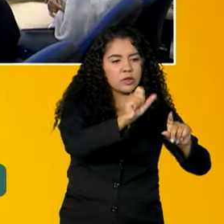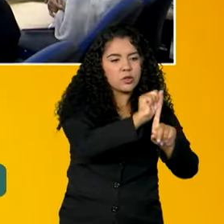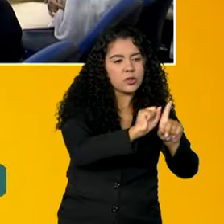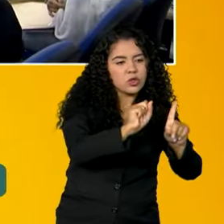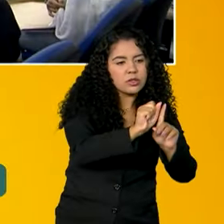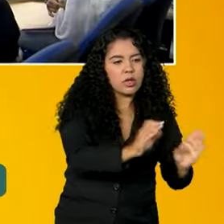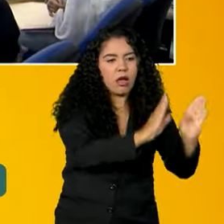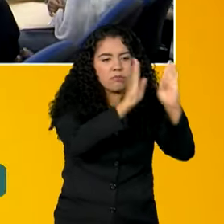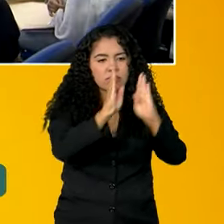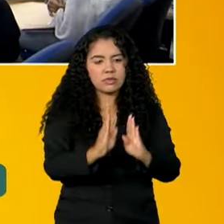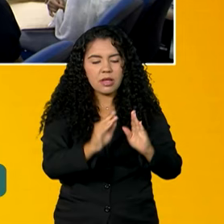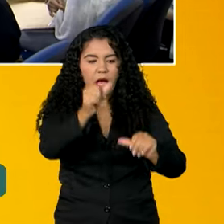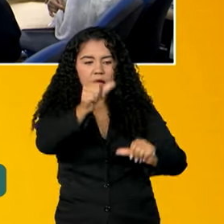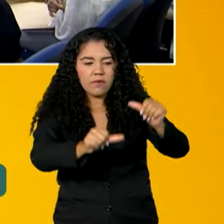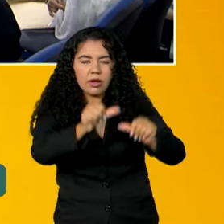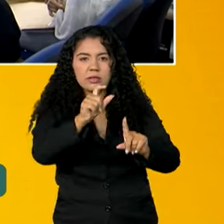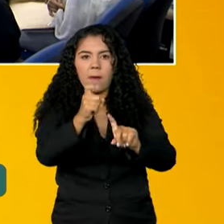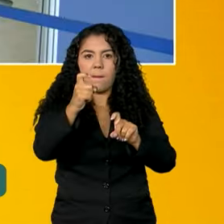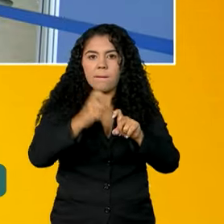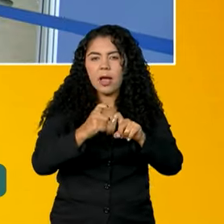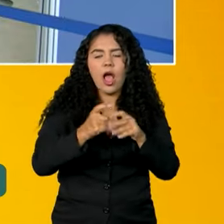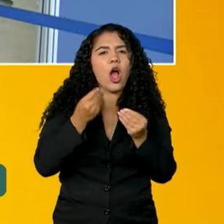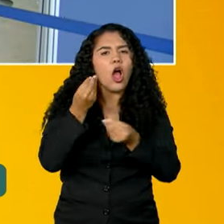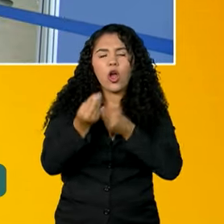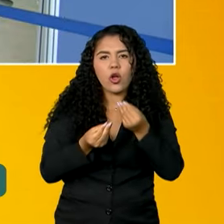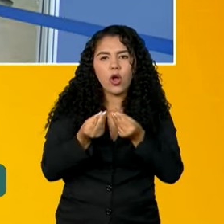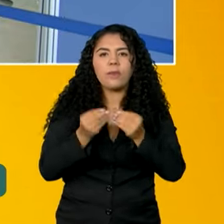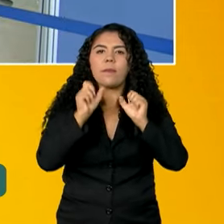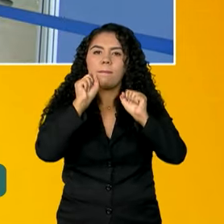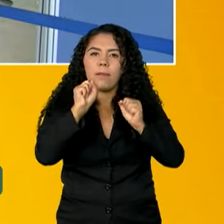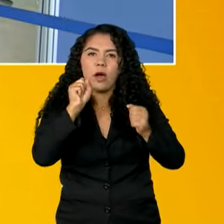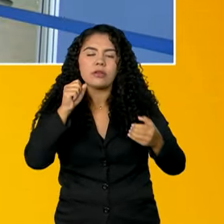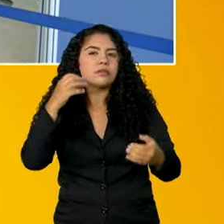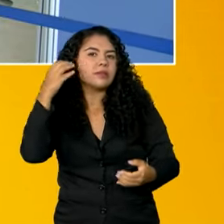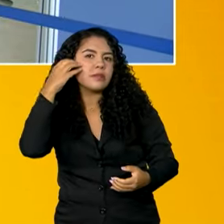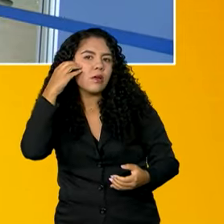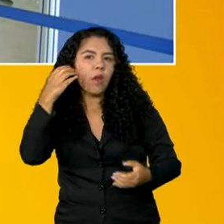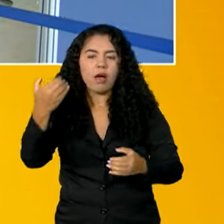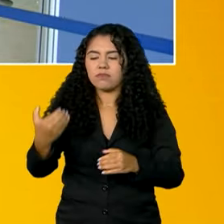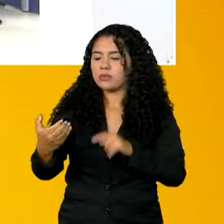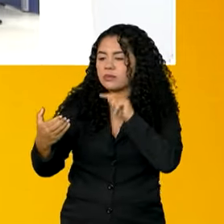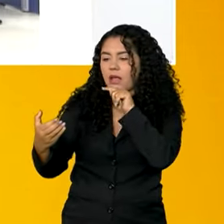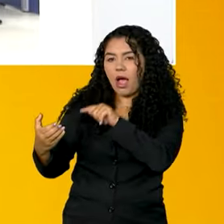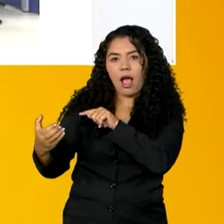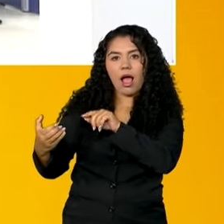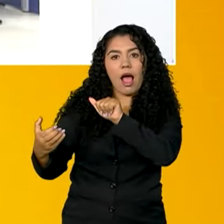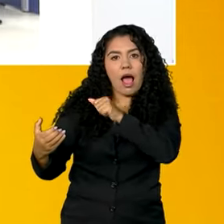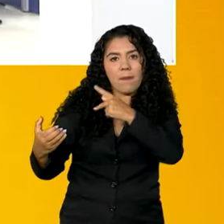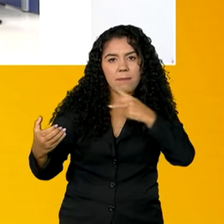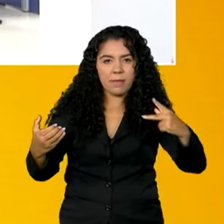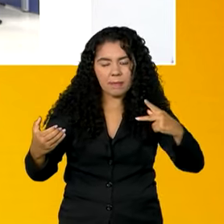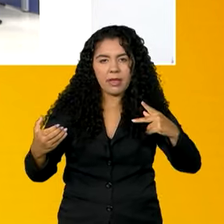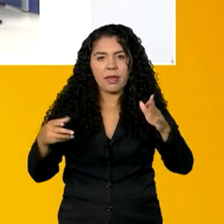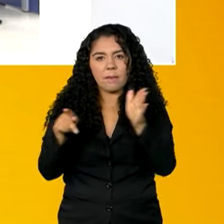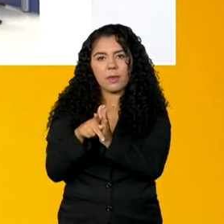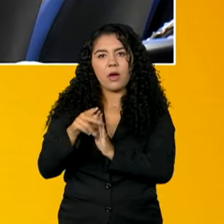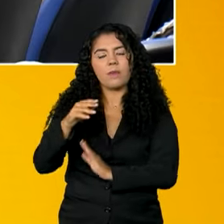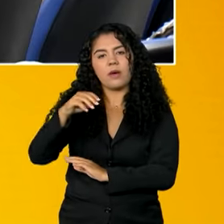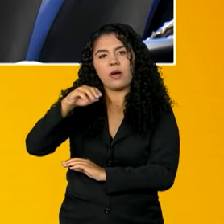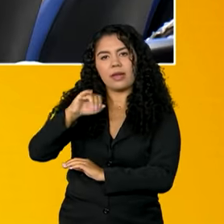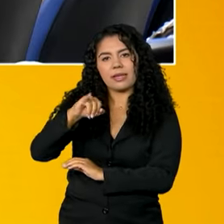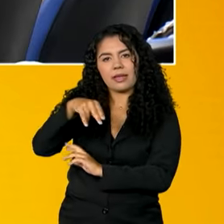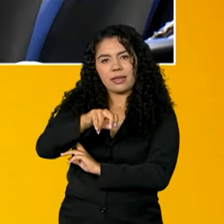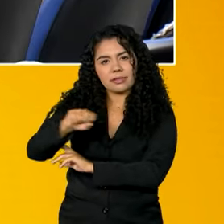ao clicar num botão no aplicativo meu INSS, ou então no site da instituição. O BPC para pessoa com deficiência é o auxílio